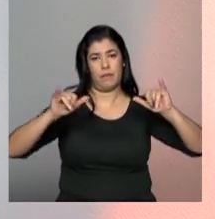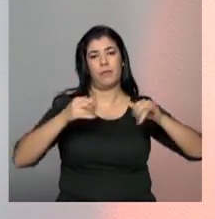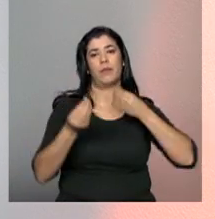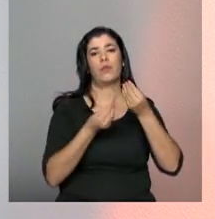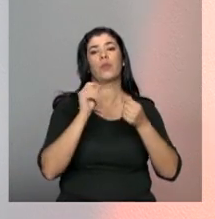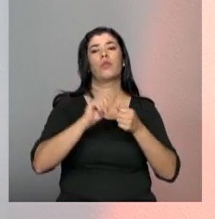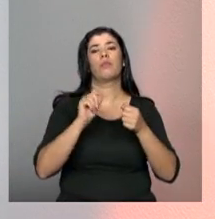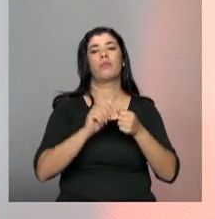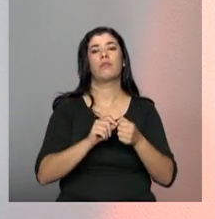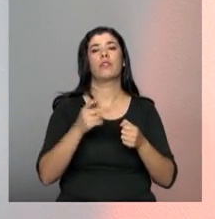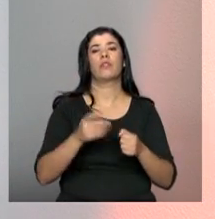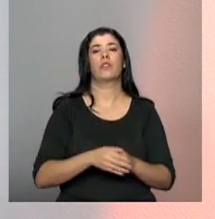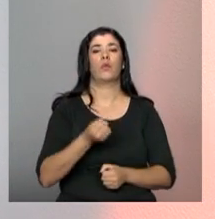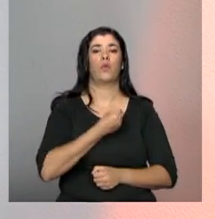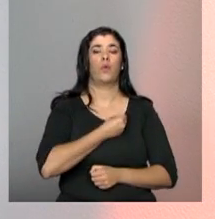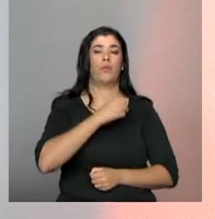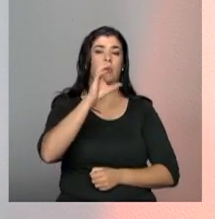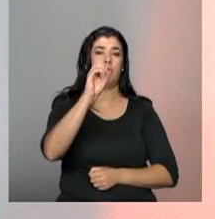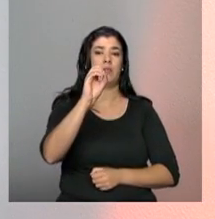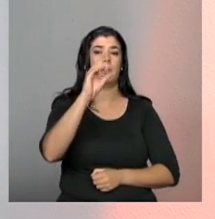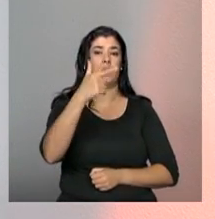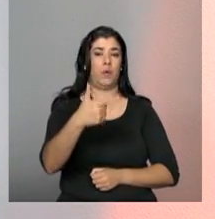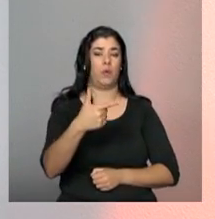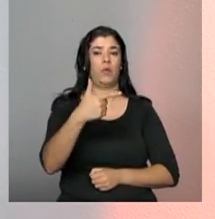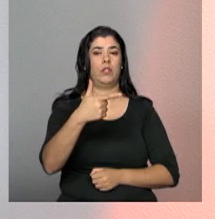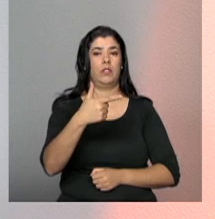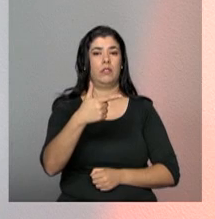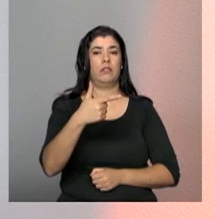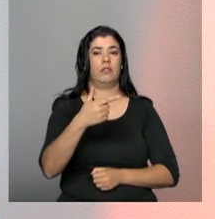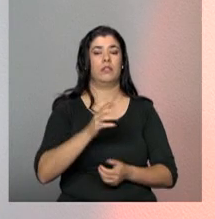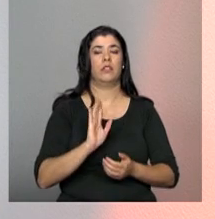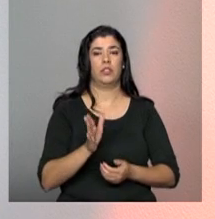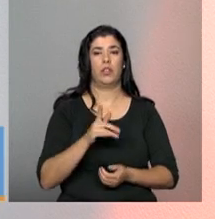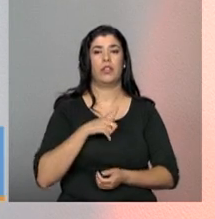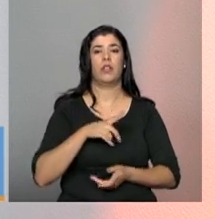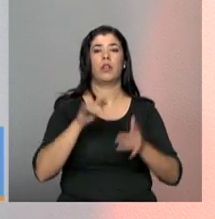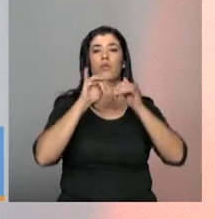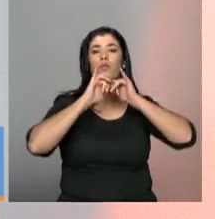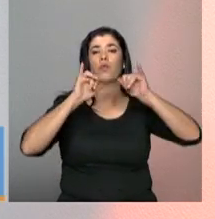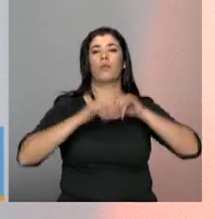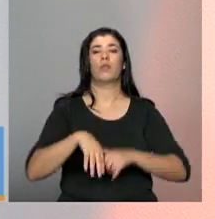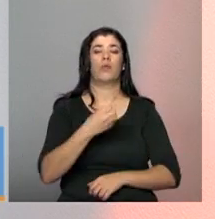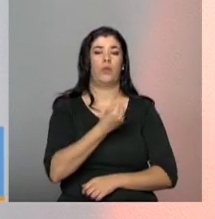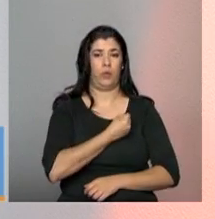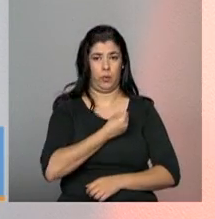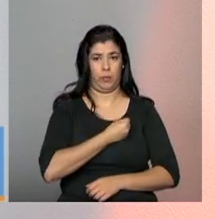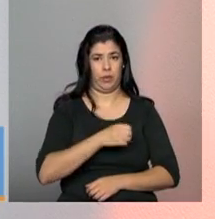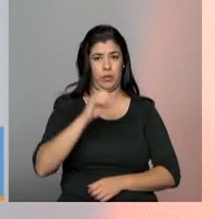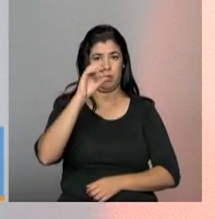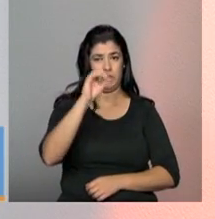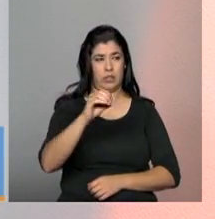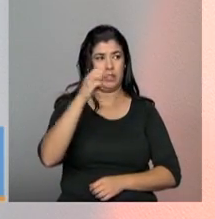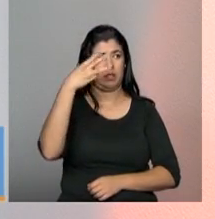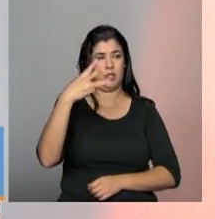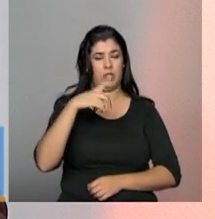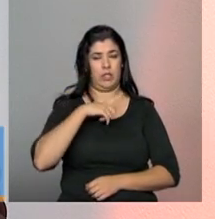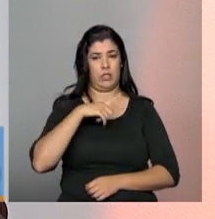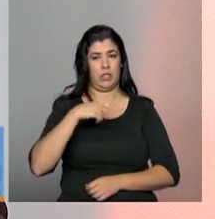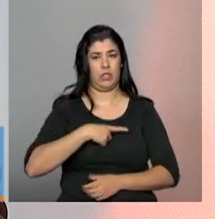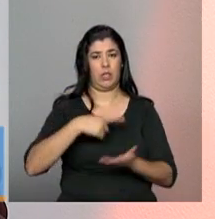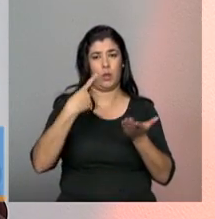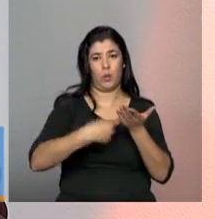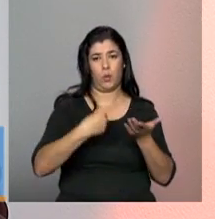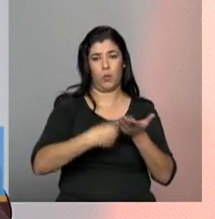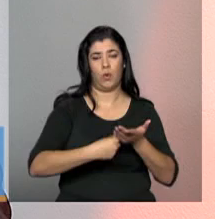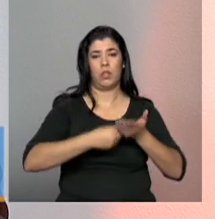caso é o nosso informativo 02. E nós temos o informe 02. Nós temos o informe 03, que é o que discorre sobre